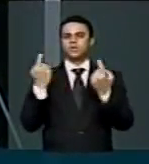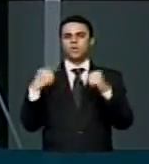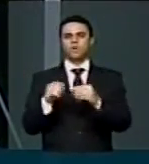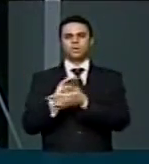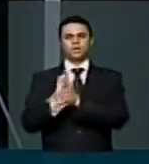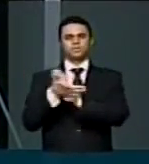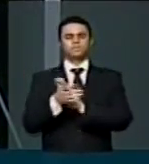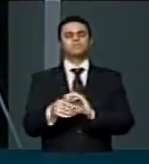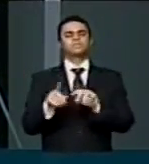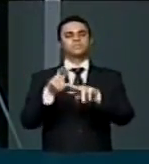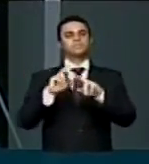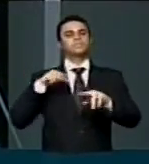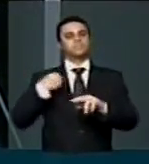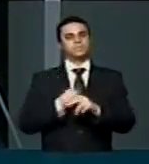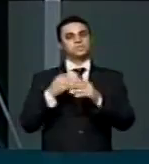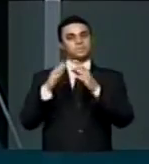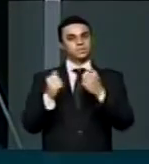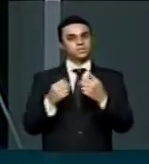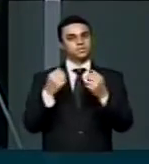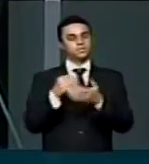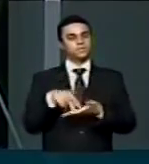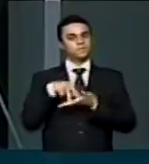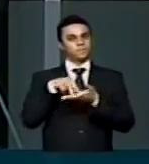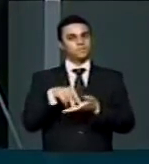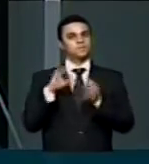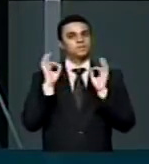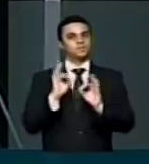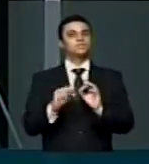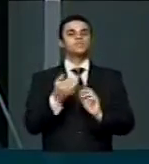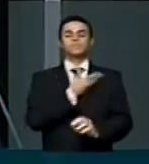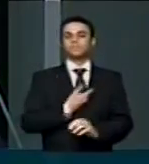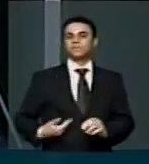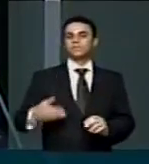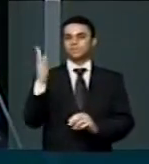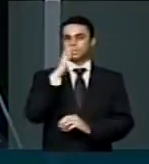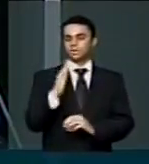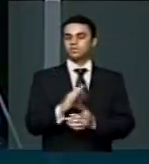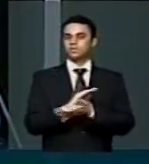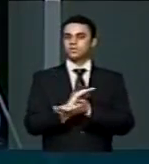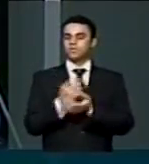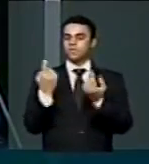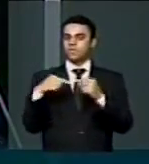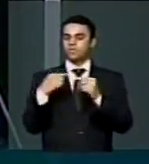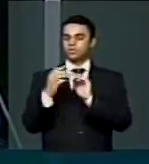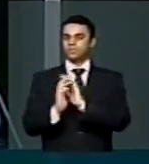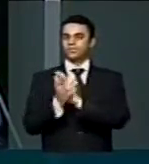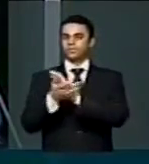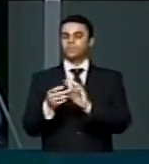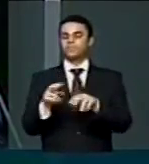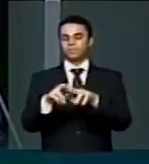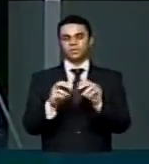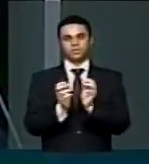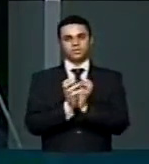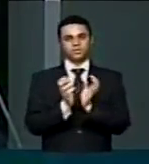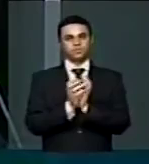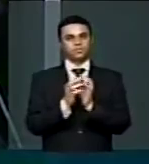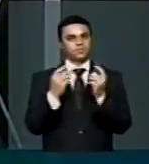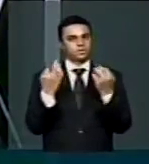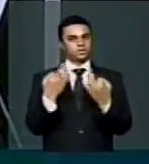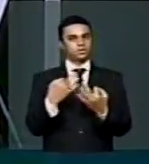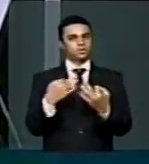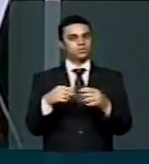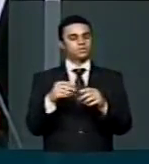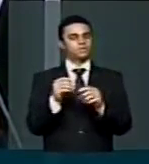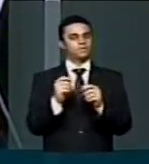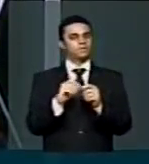solicitamos um posicionamento formal de repúdio por parte do governo brasileiro Por meio das instituições competentes Afim de